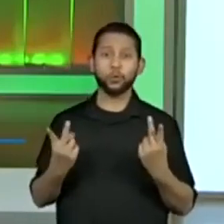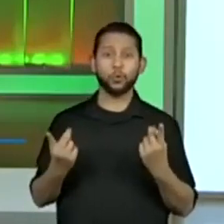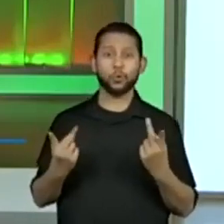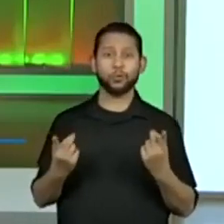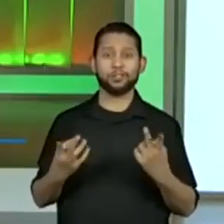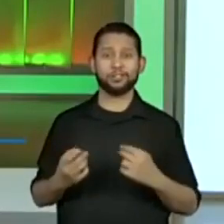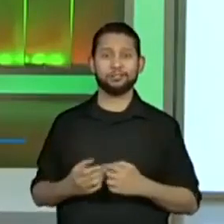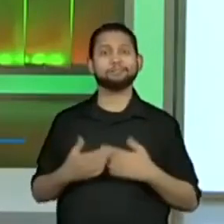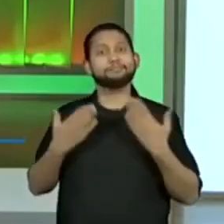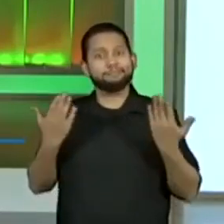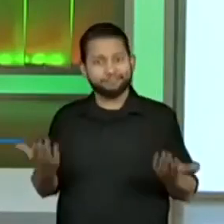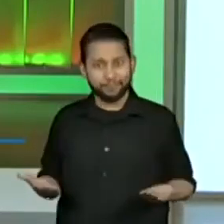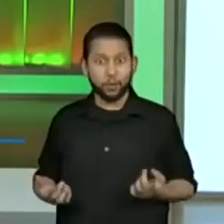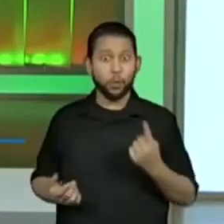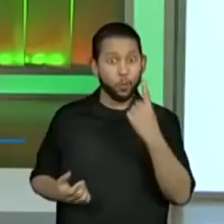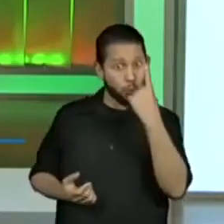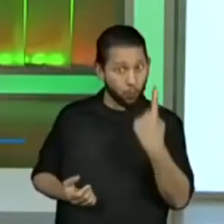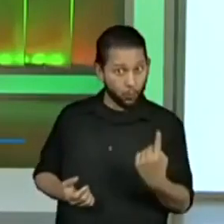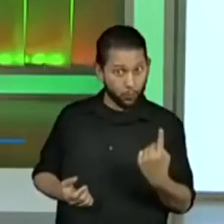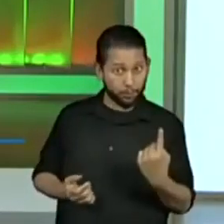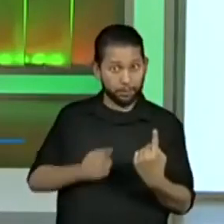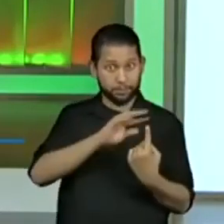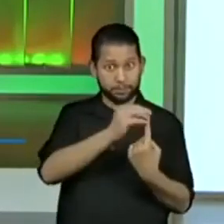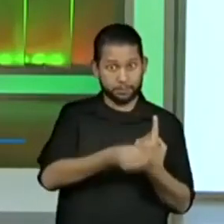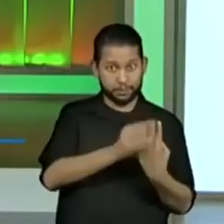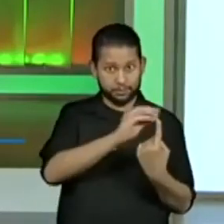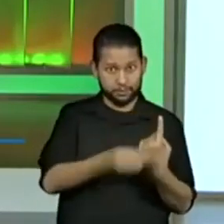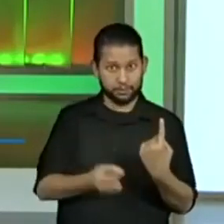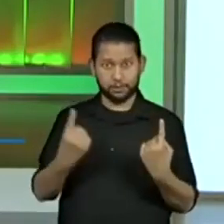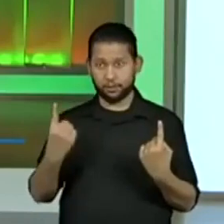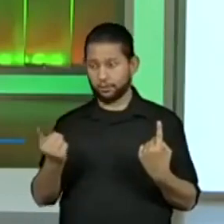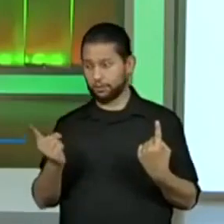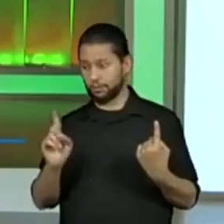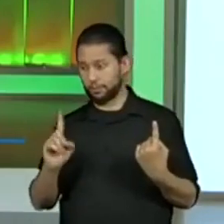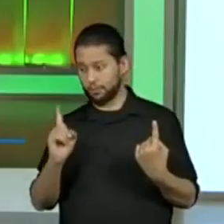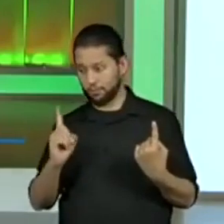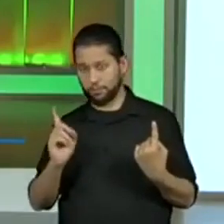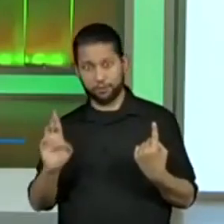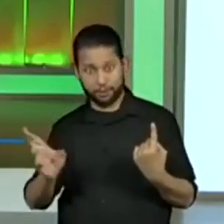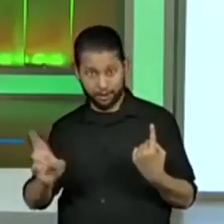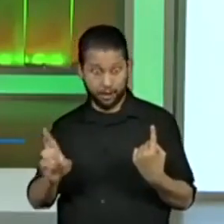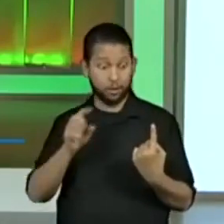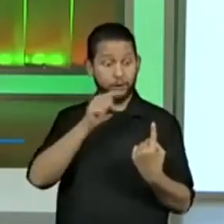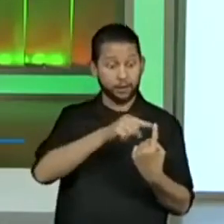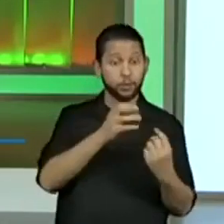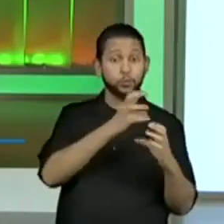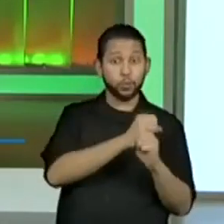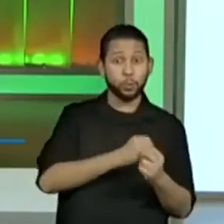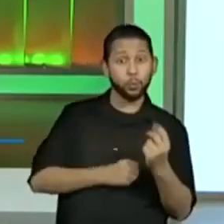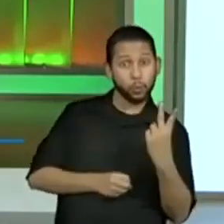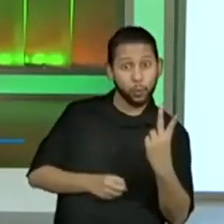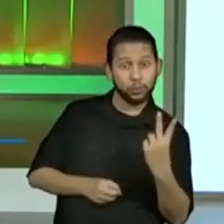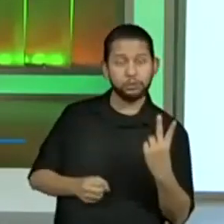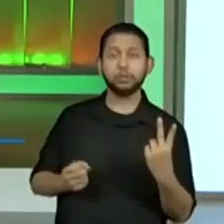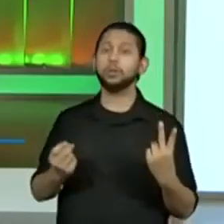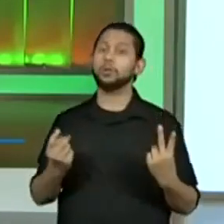Custaria R$ 12,00 uma dúzia, se cada banana fosse R$,00. Mas olha o valor que ele pagou.